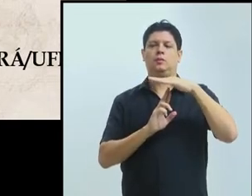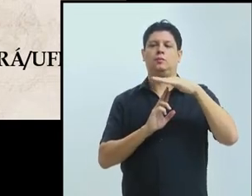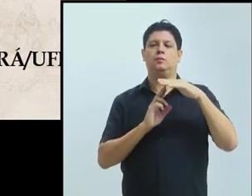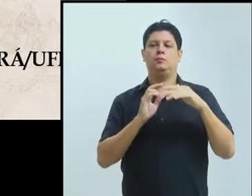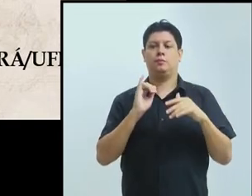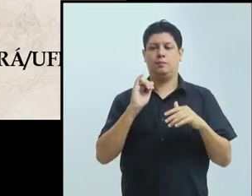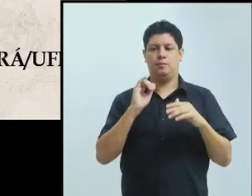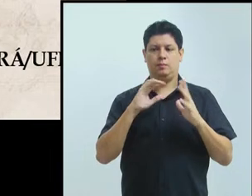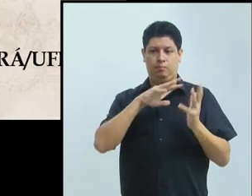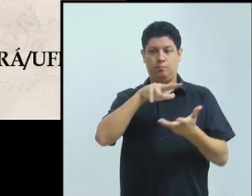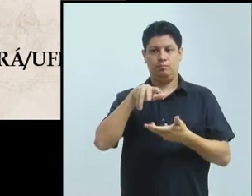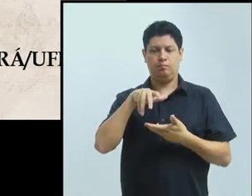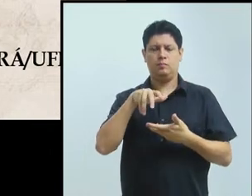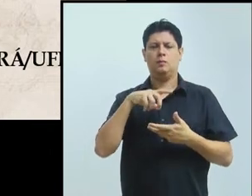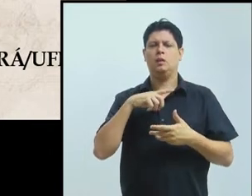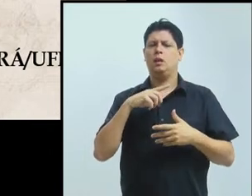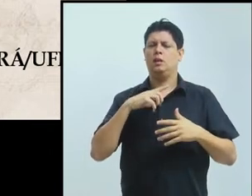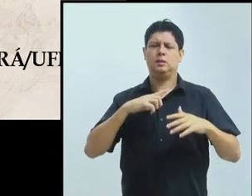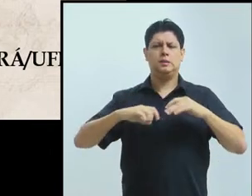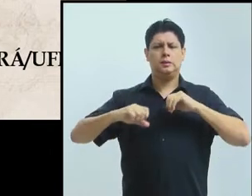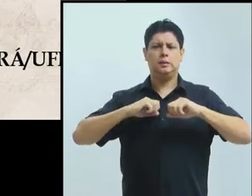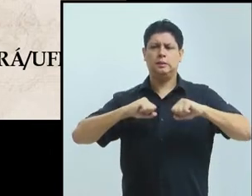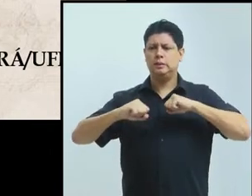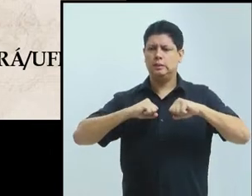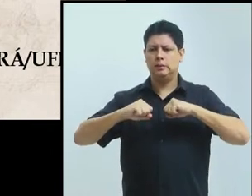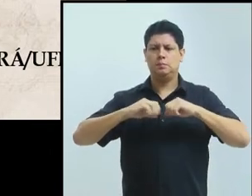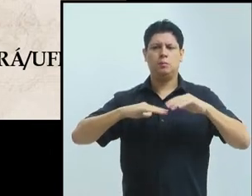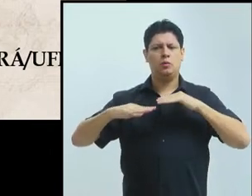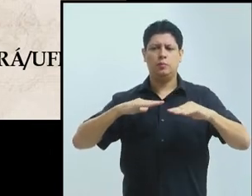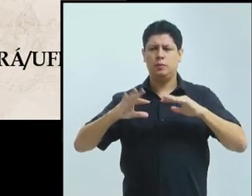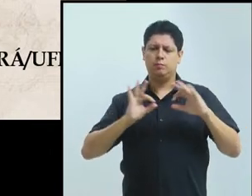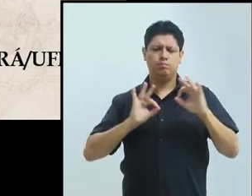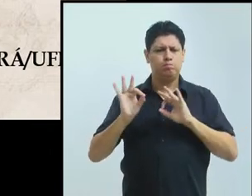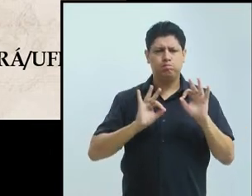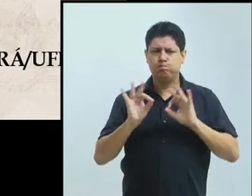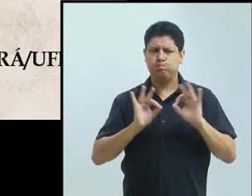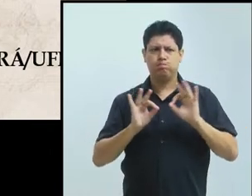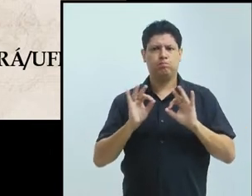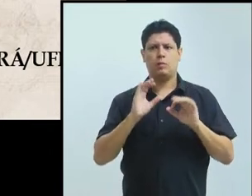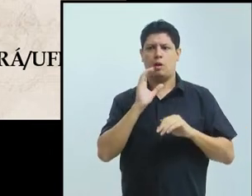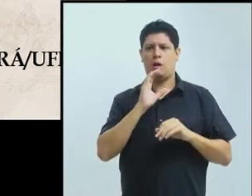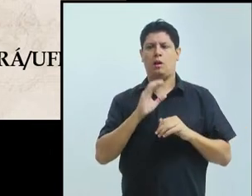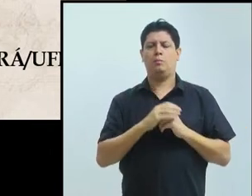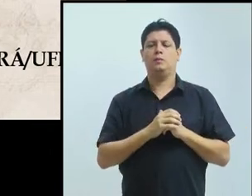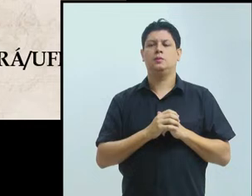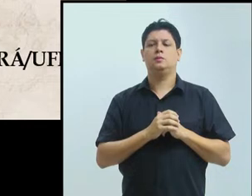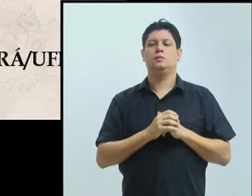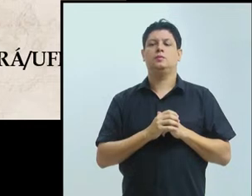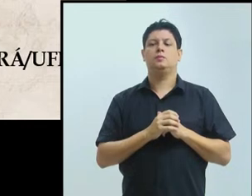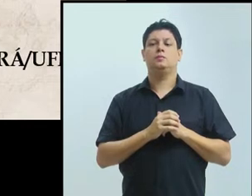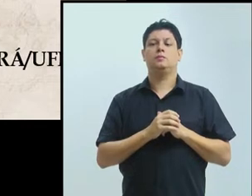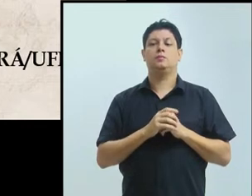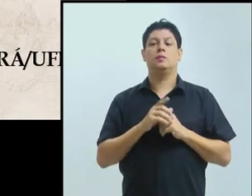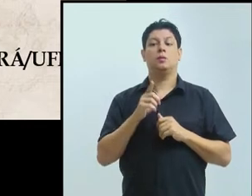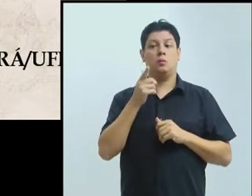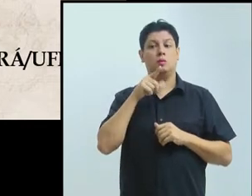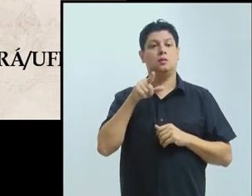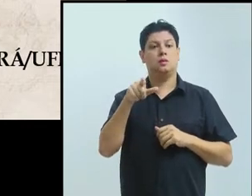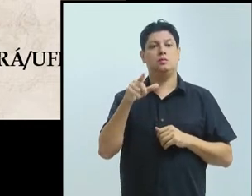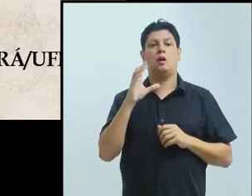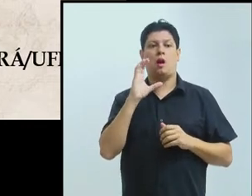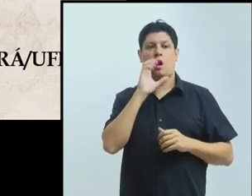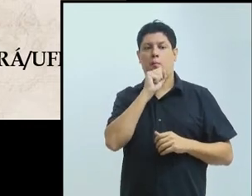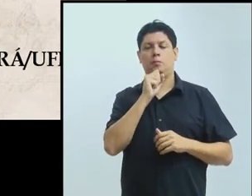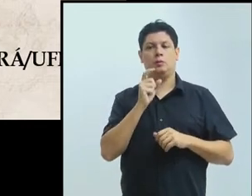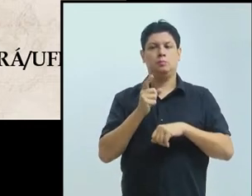Acordo Marco, e a UFPA só faz acordos marcos porque não é um acordo, não é porque eu fiz que o acordo é meu, o